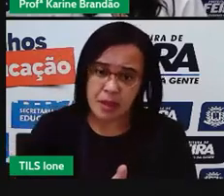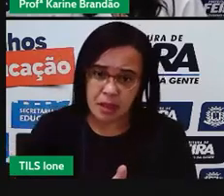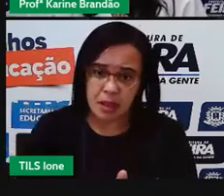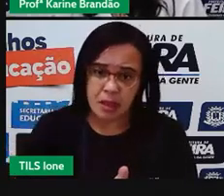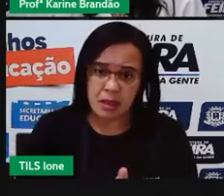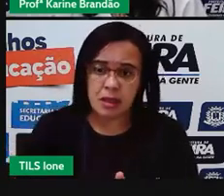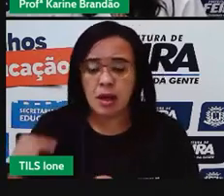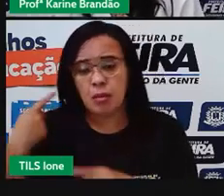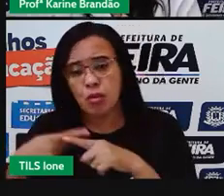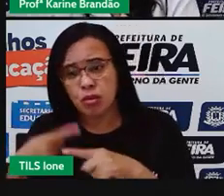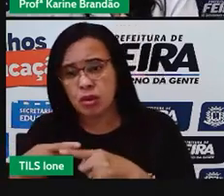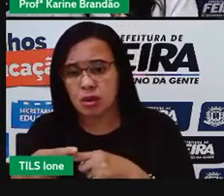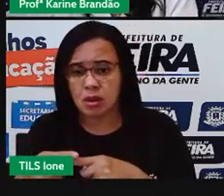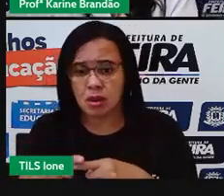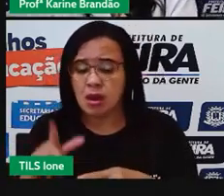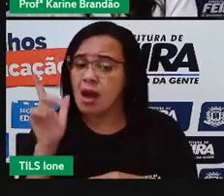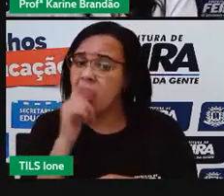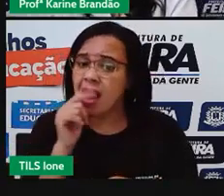de qualidade.